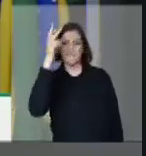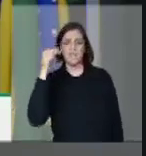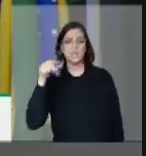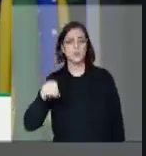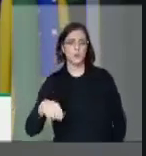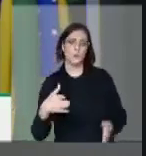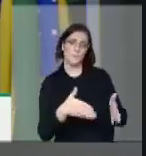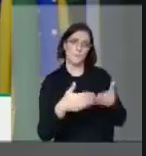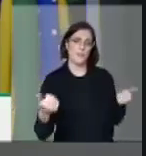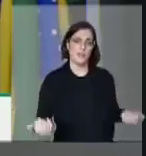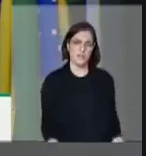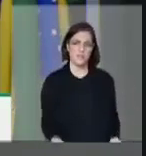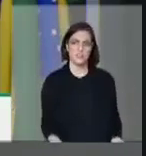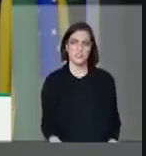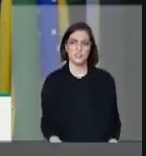trazer